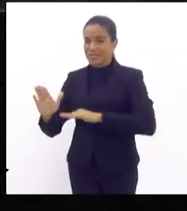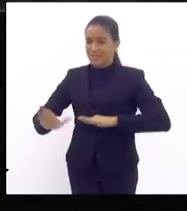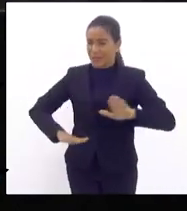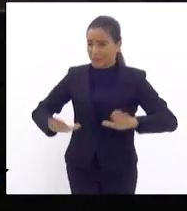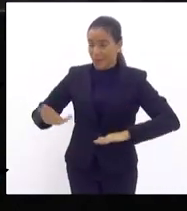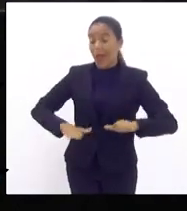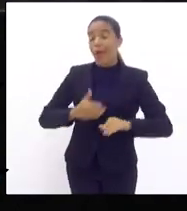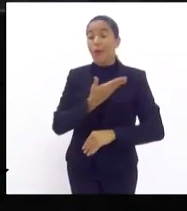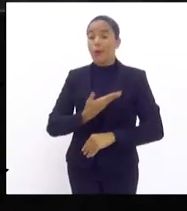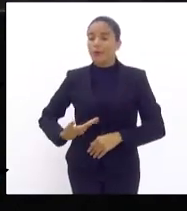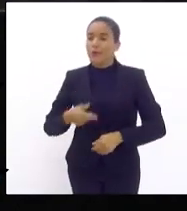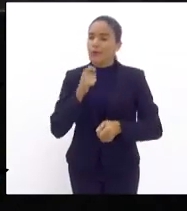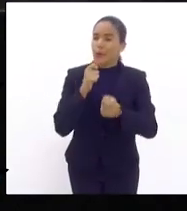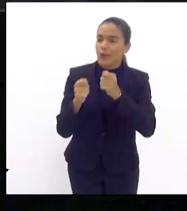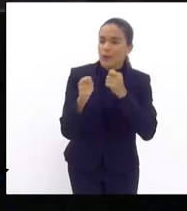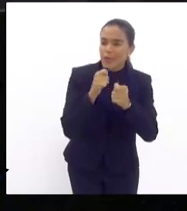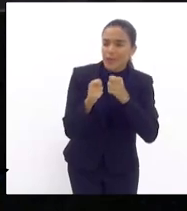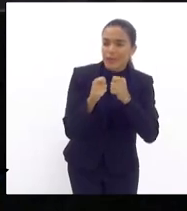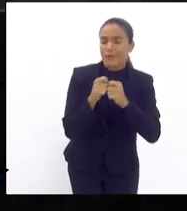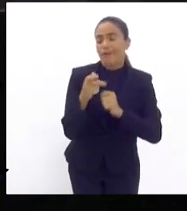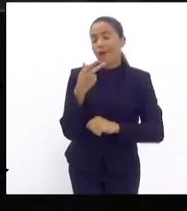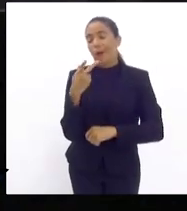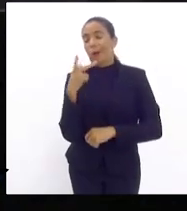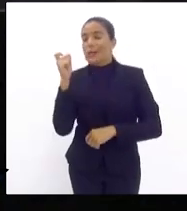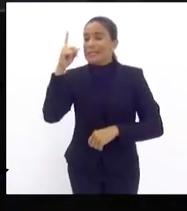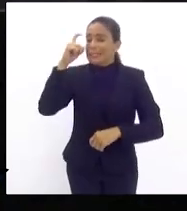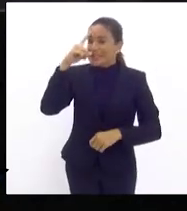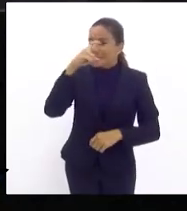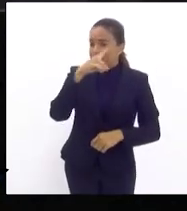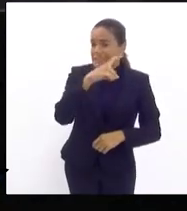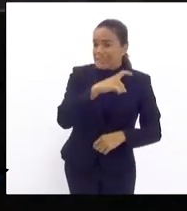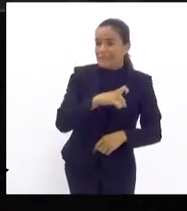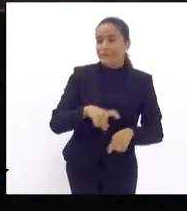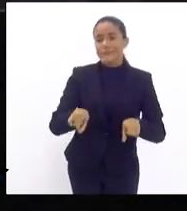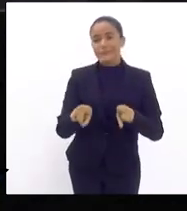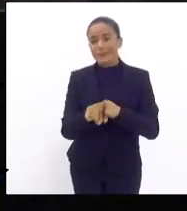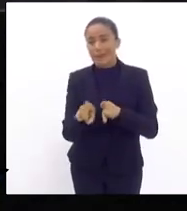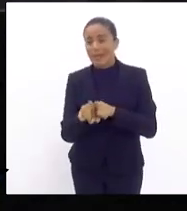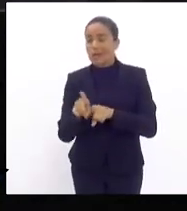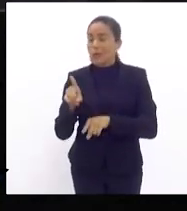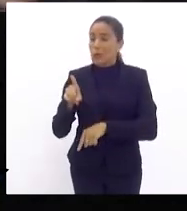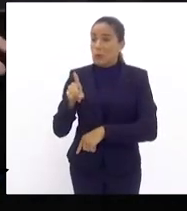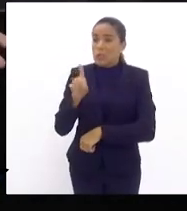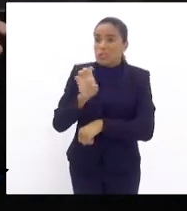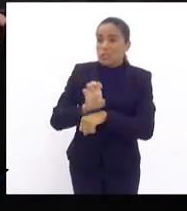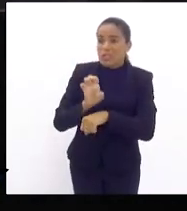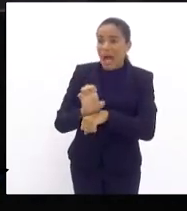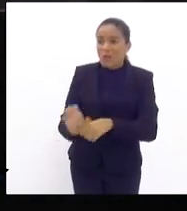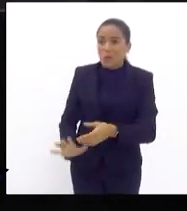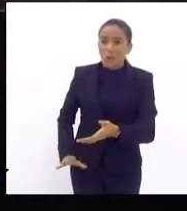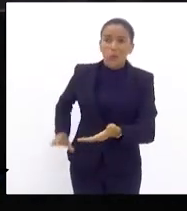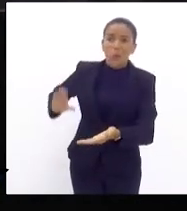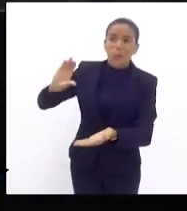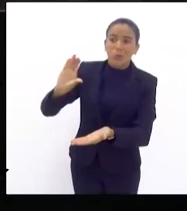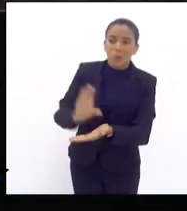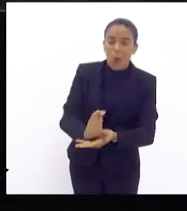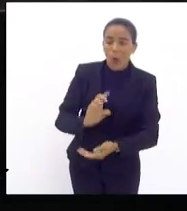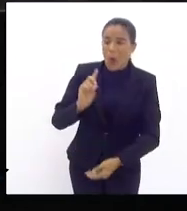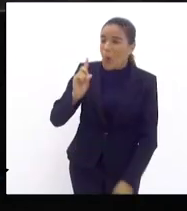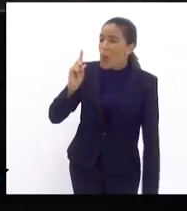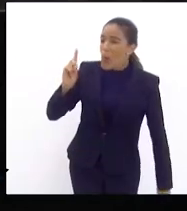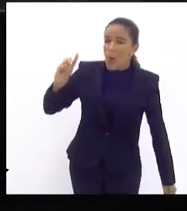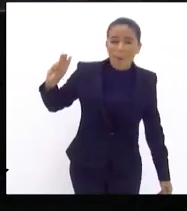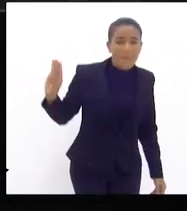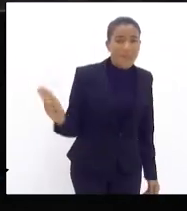entrevista dizendo que as dificuldades que se tem que o governo do estado iria desembolsar um milhão de reais para ajudar